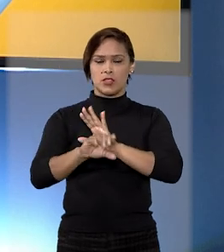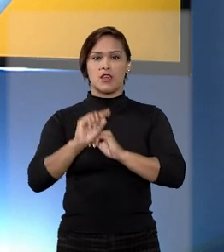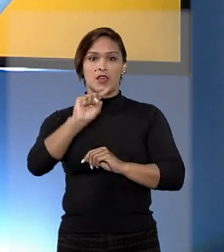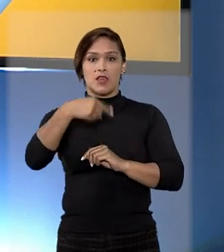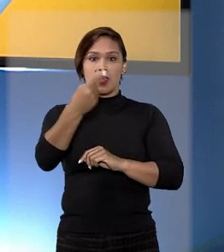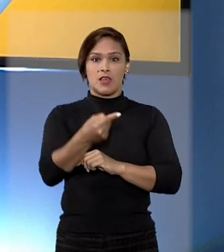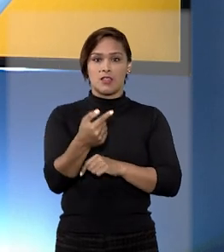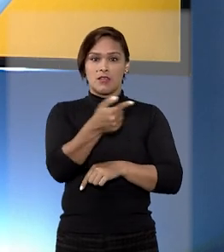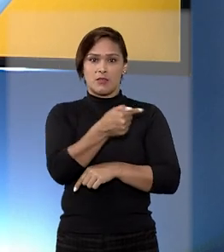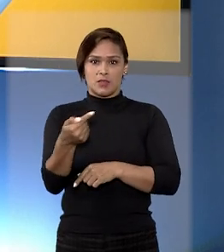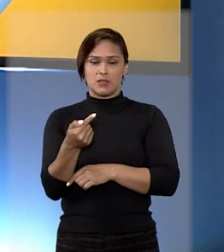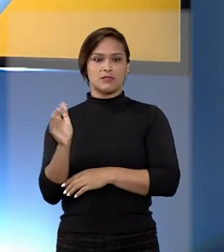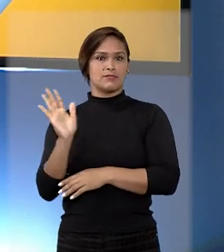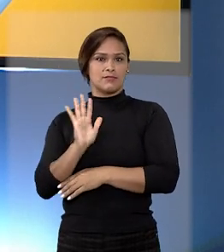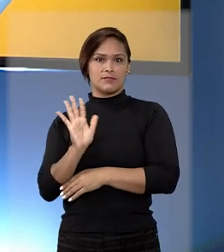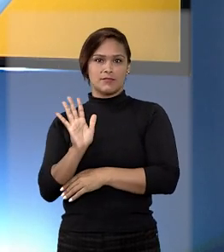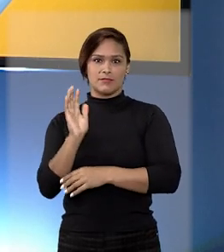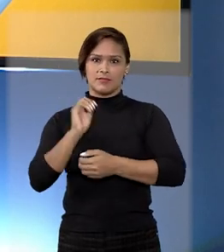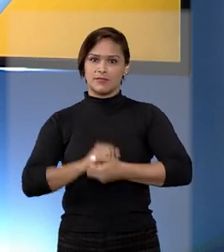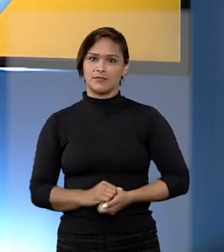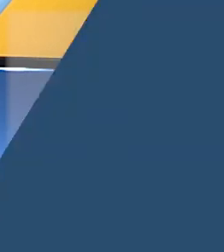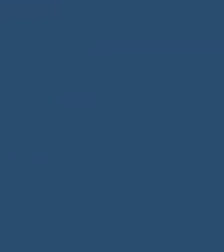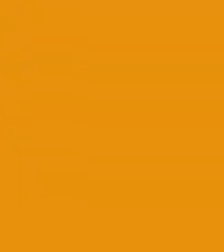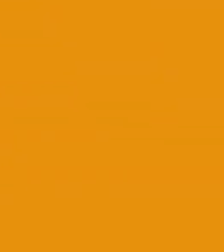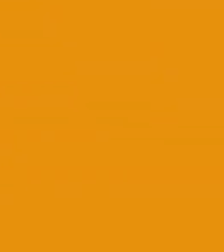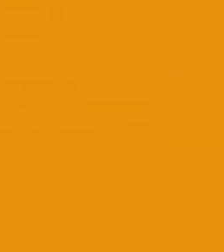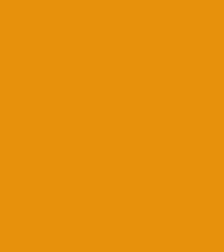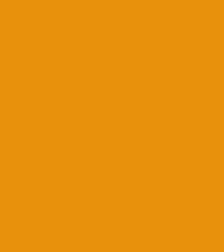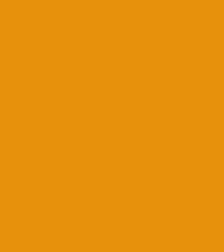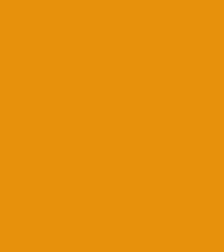Até a próxima semana. Tchau, tchau! Tchau, tchau!